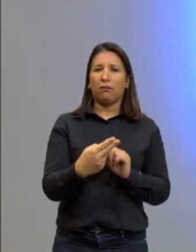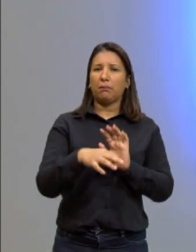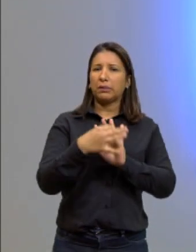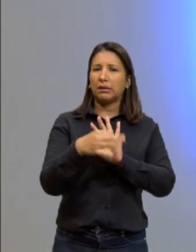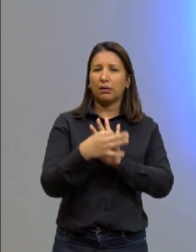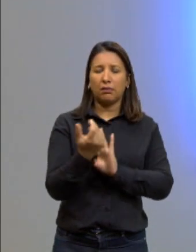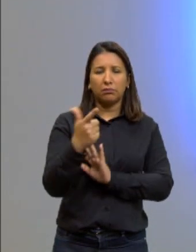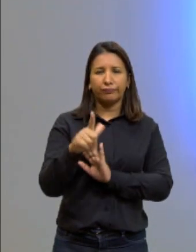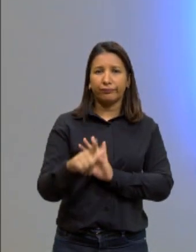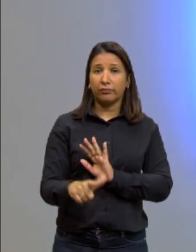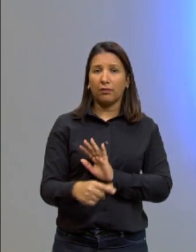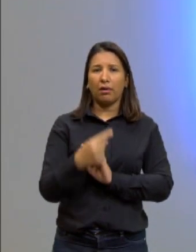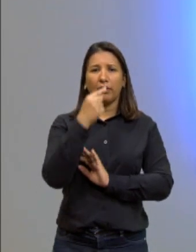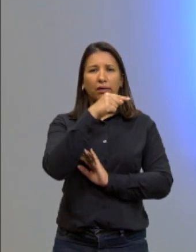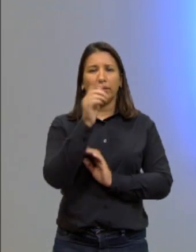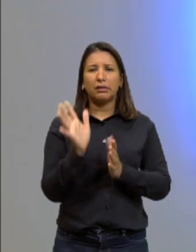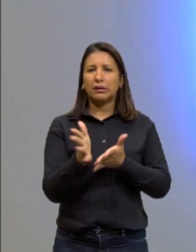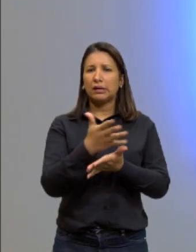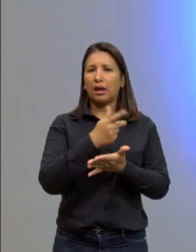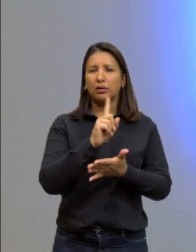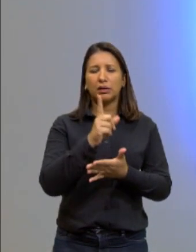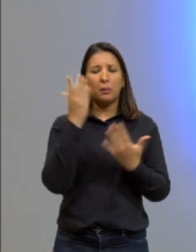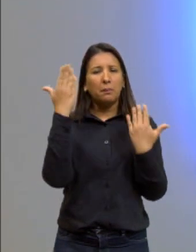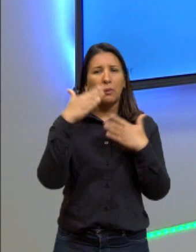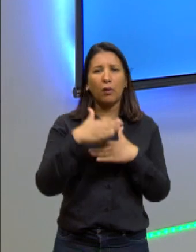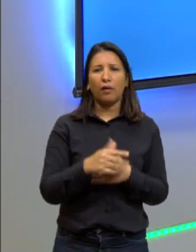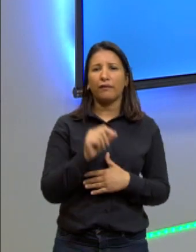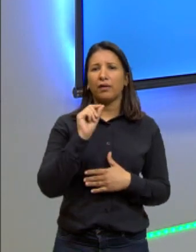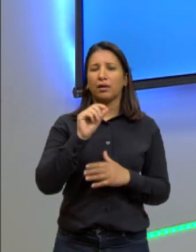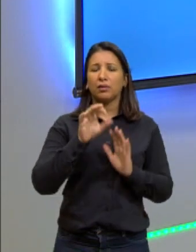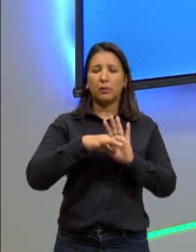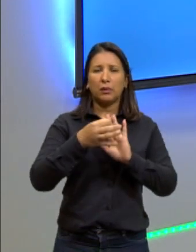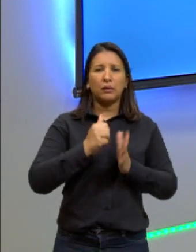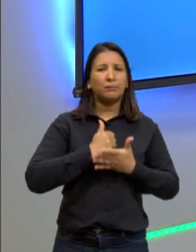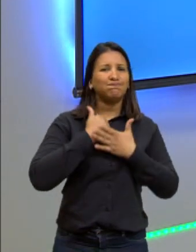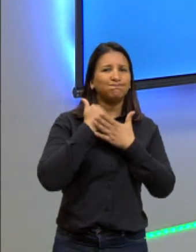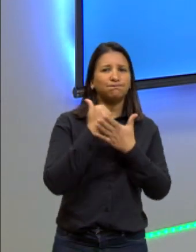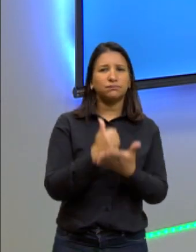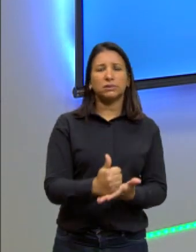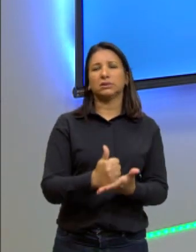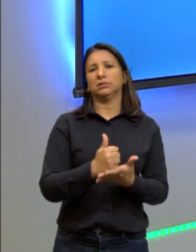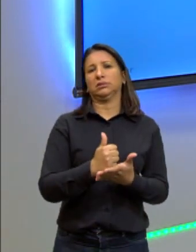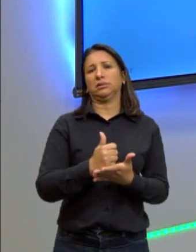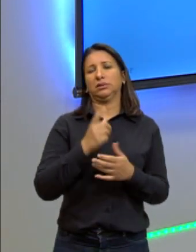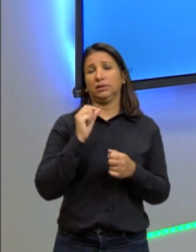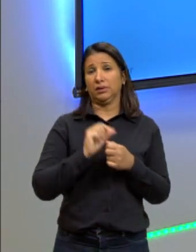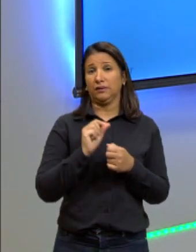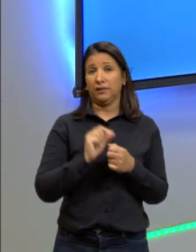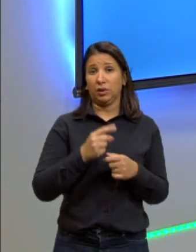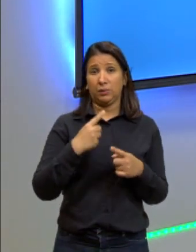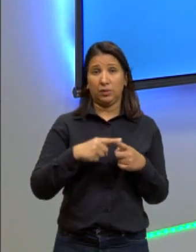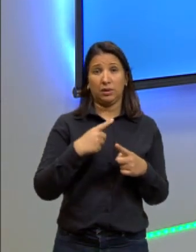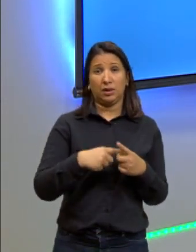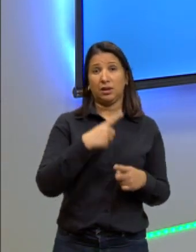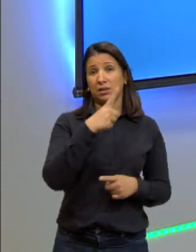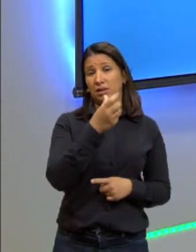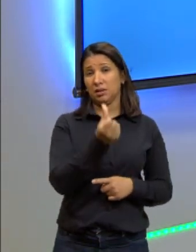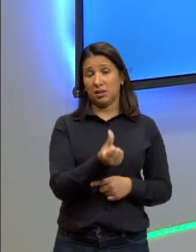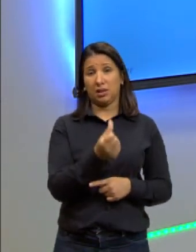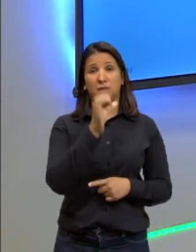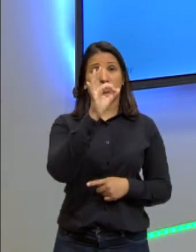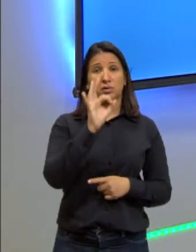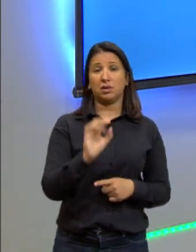aqui, ele não corrobora para que o argumento dela seja concretizado. Por quê? 16% não são